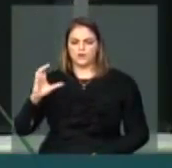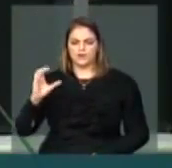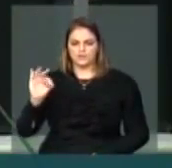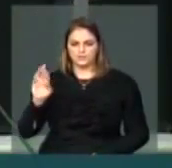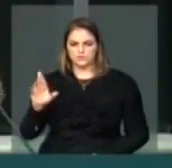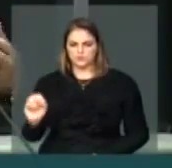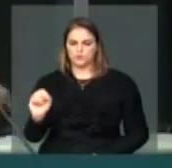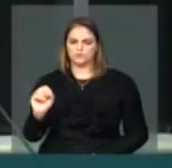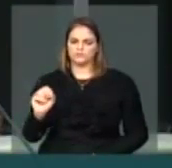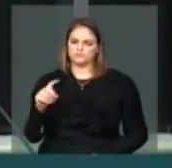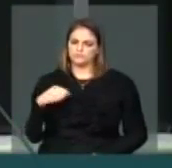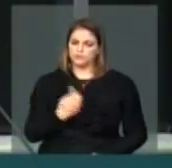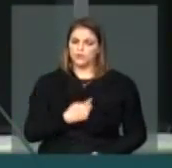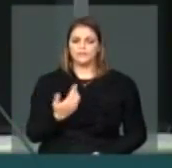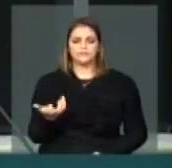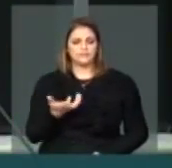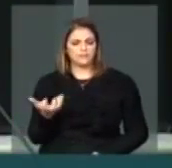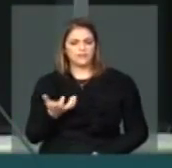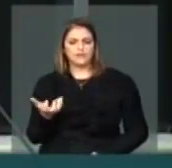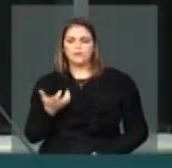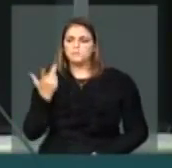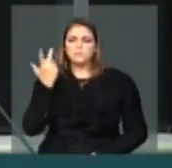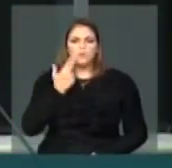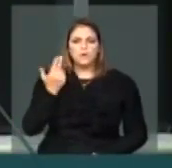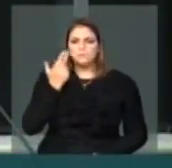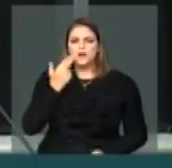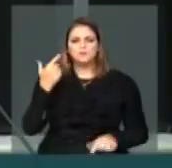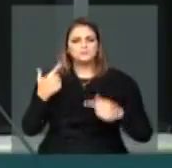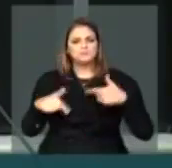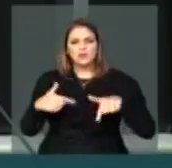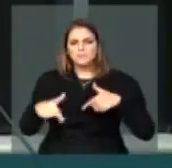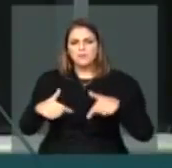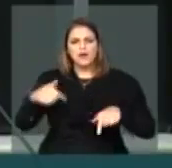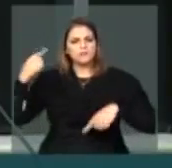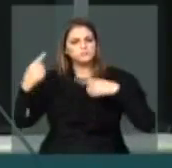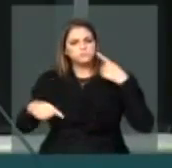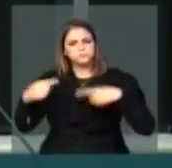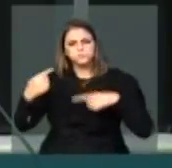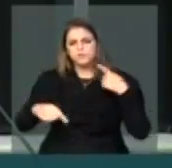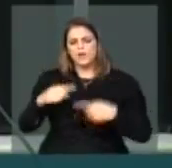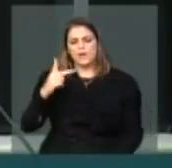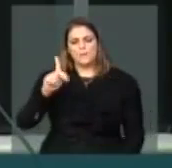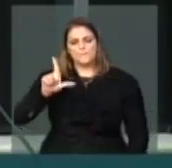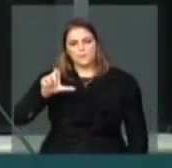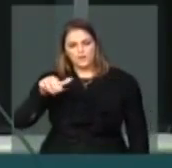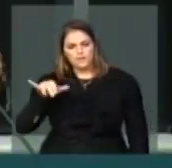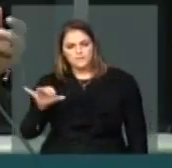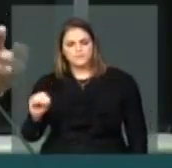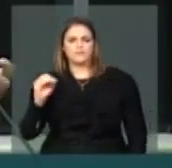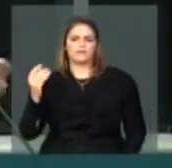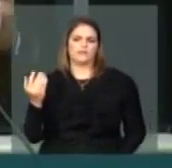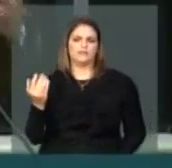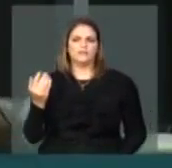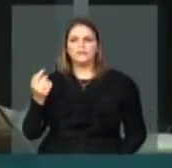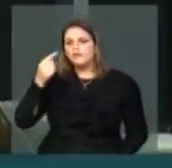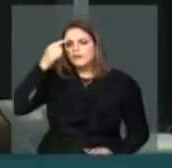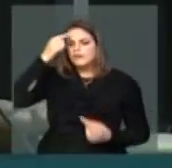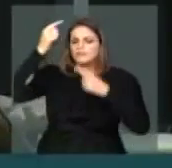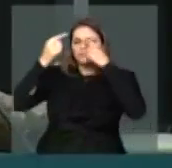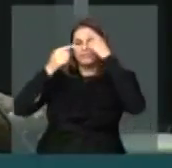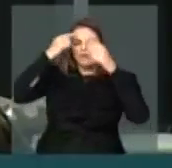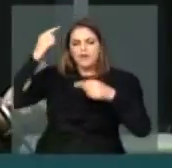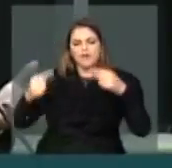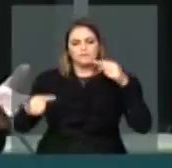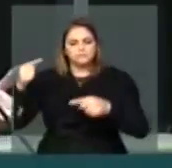pares, fazer a boa polêmica, a boa divergência, a saudável disputa de ideias para um tema tão